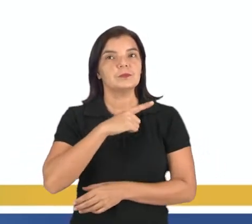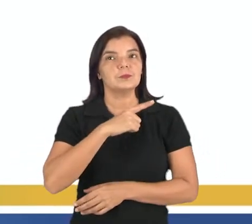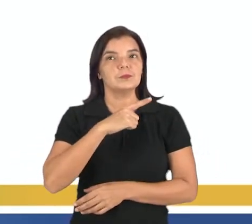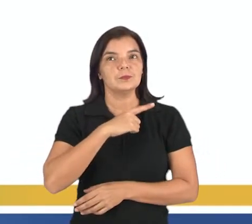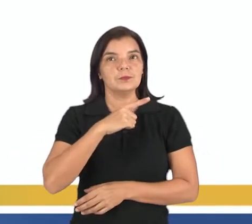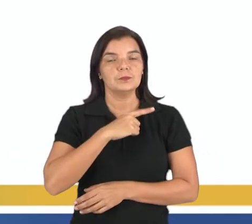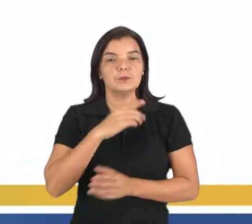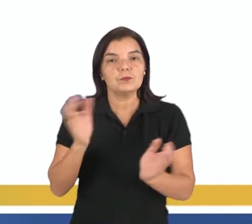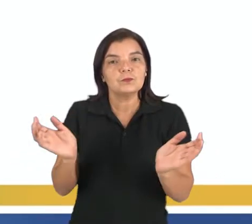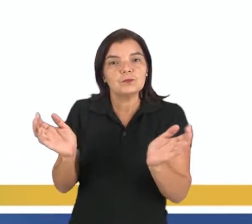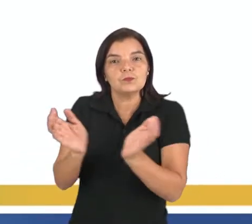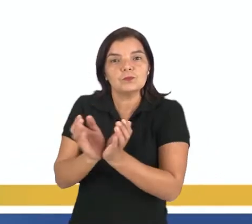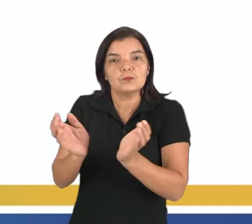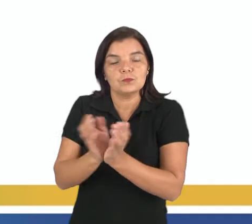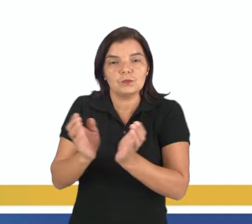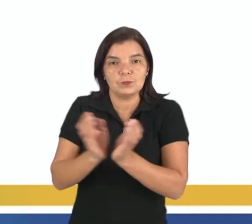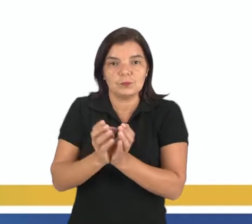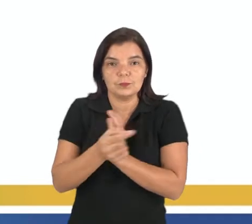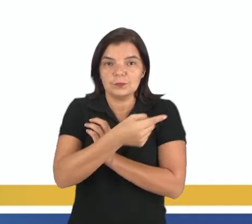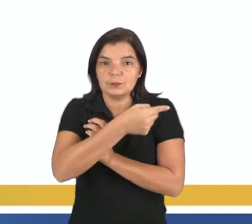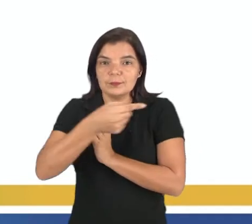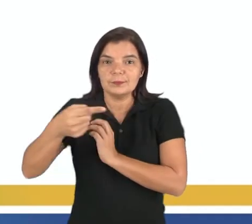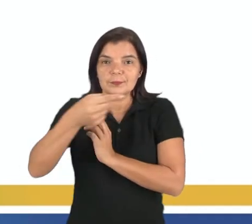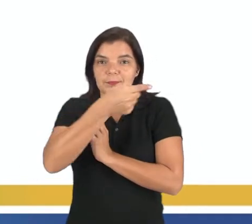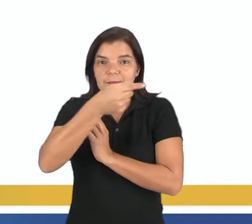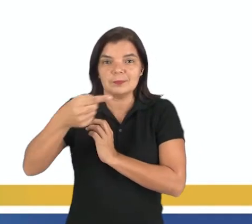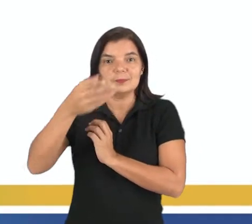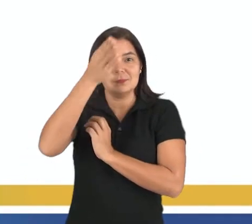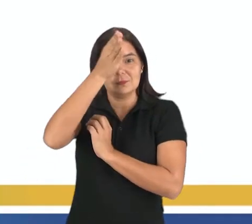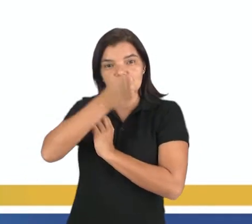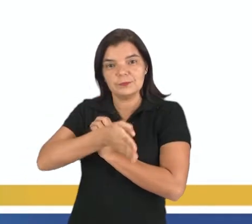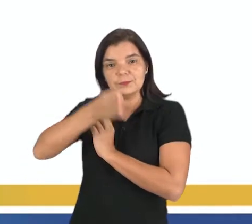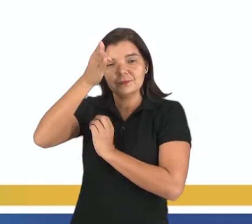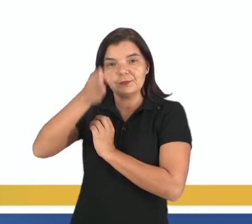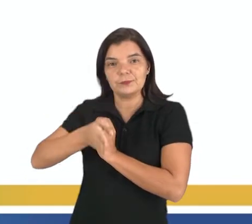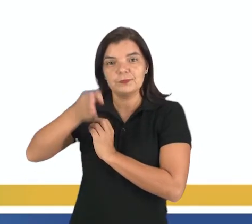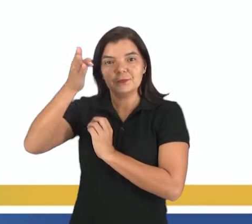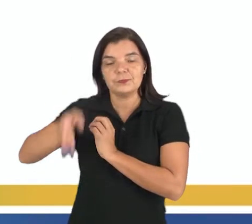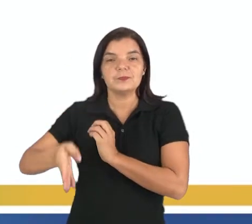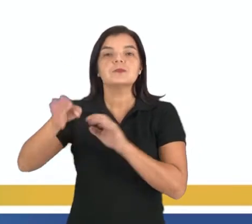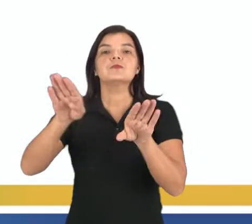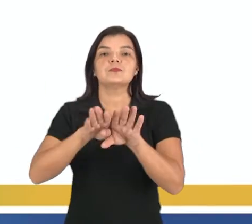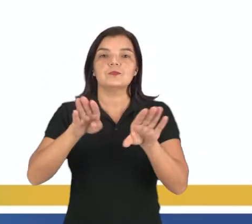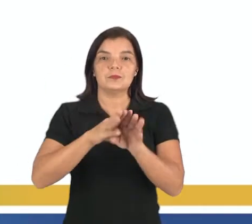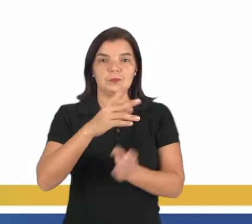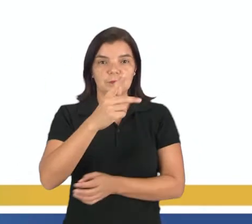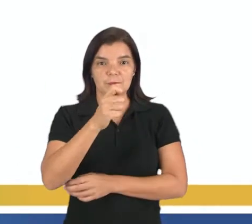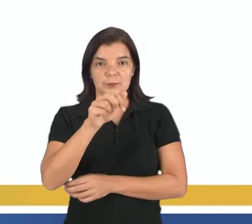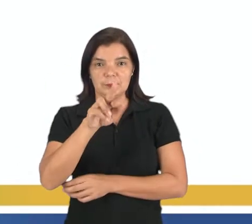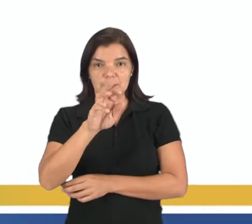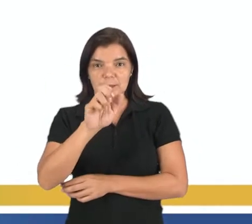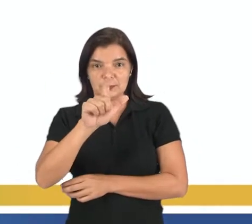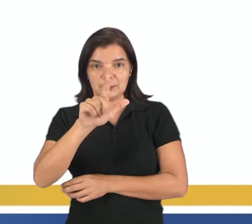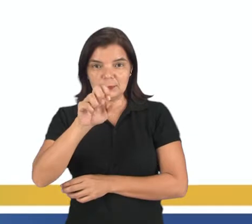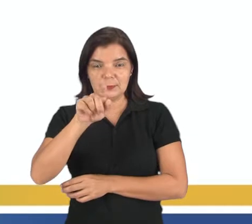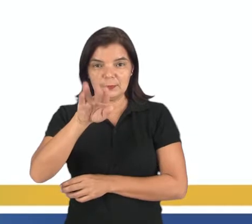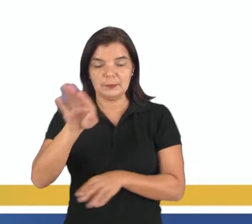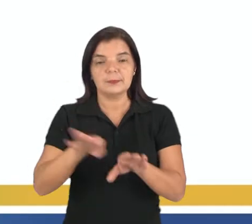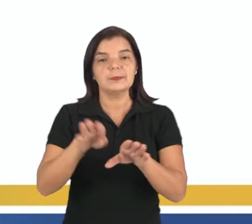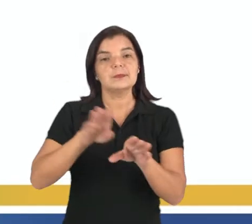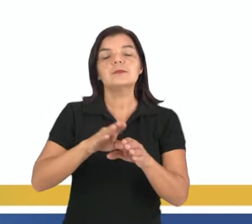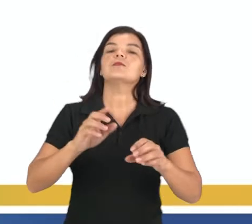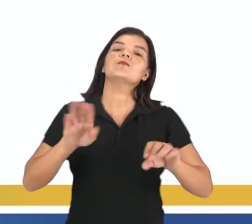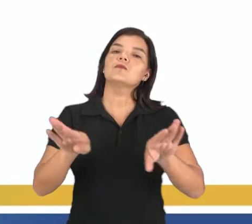temos um conjunto de linhas imaginárias traçadas, né? Que são os paralelos e os meridianos. Os